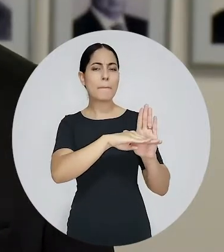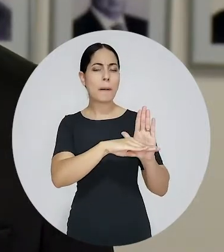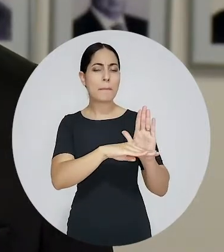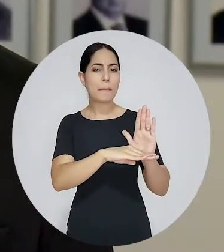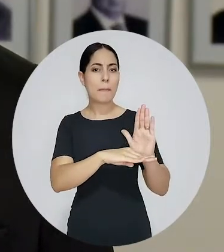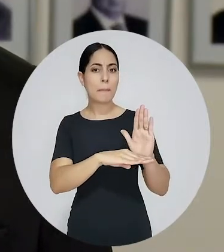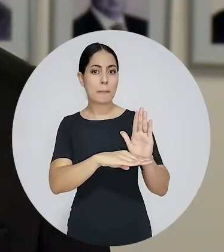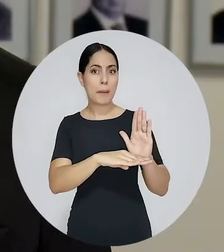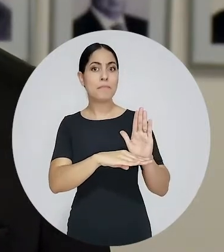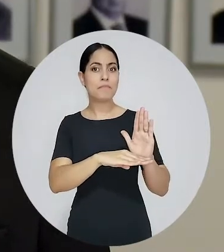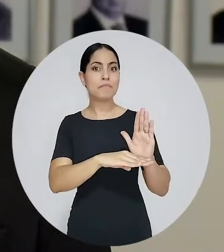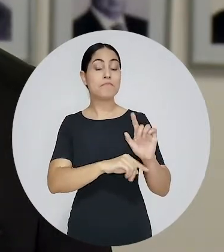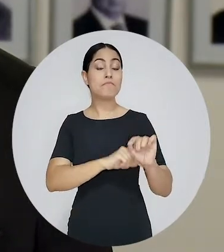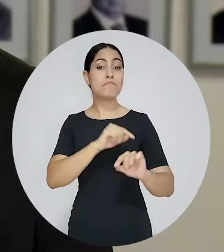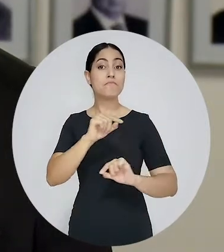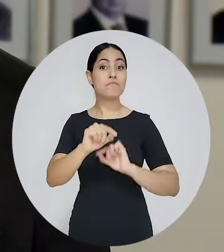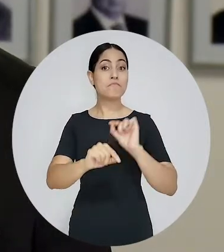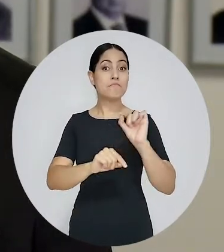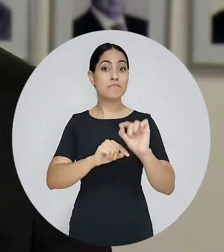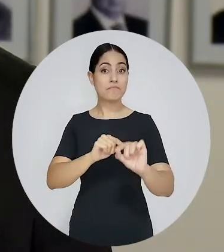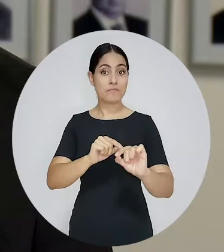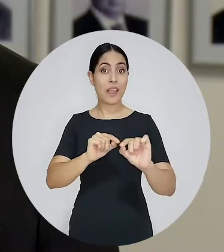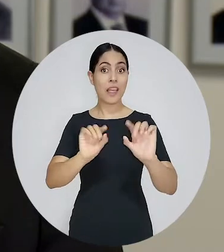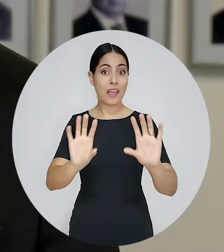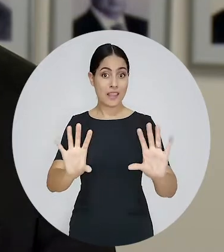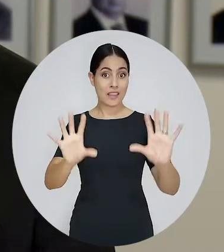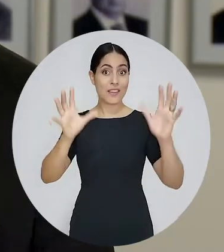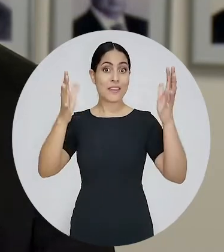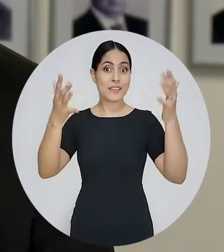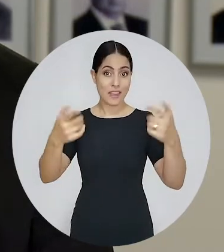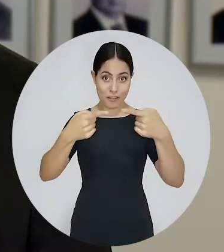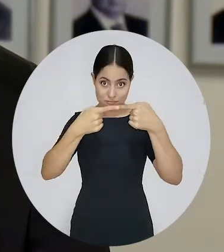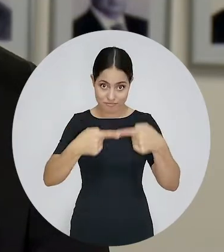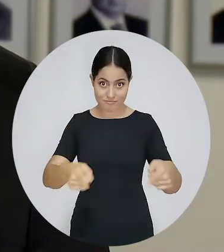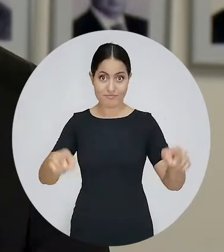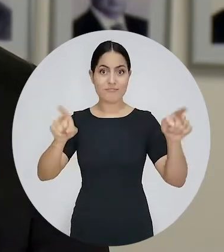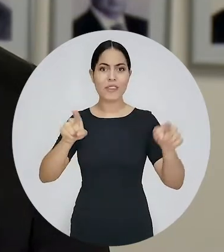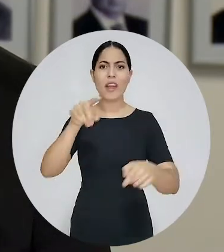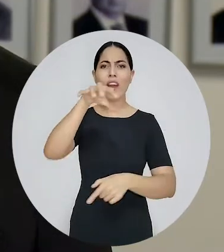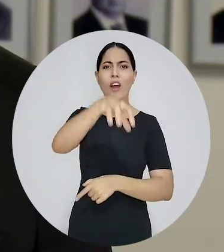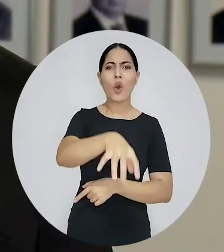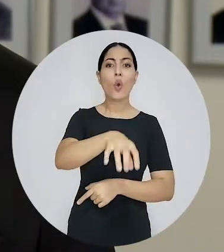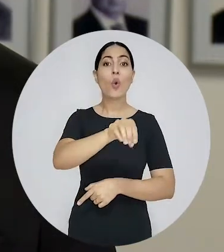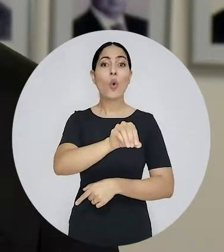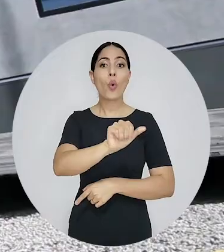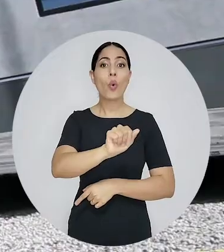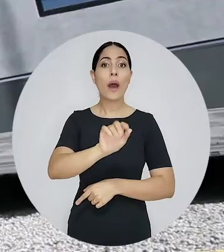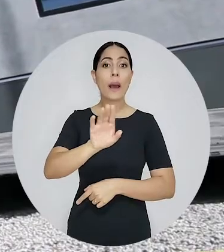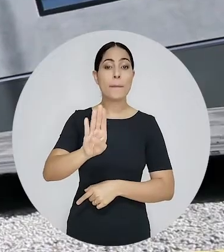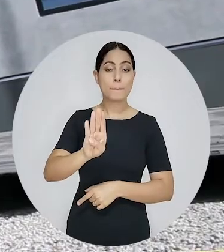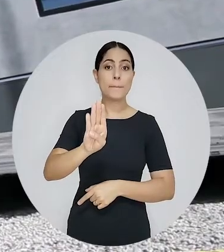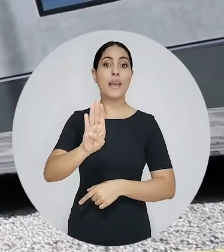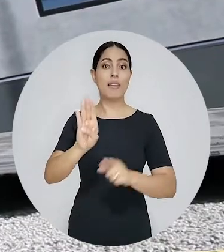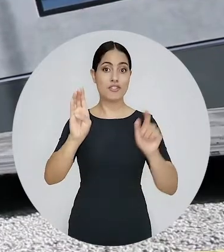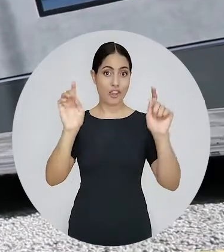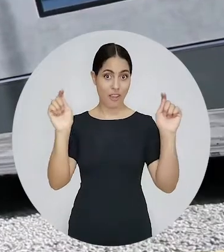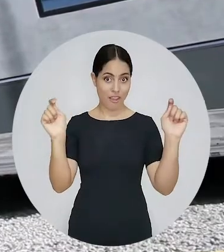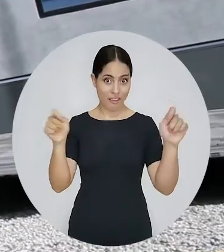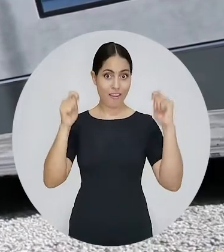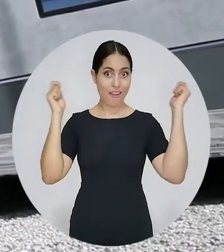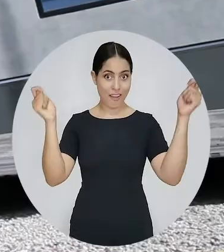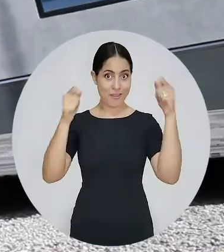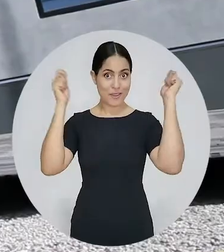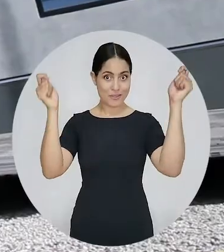participou da inauguração da nova sede da subseção da UAB de Caruaru. Acompanhe. O prédio da subseção